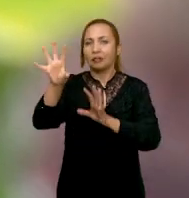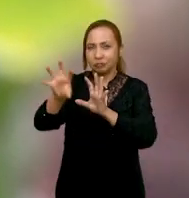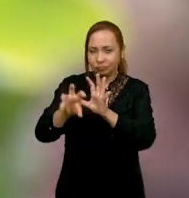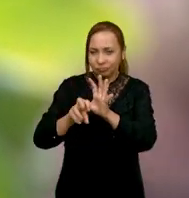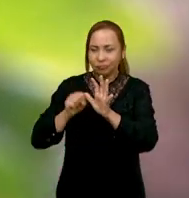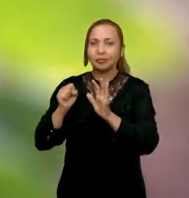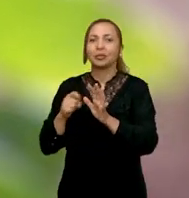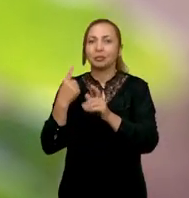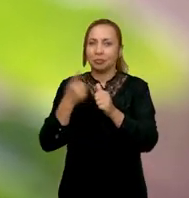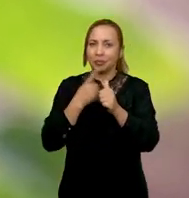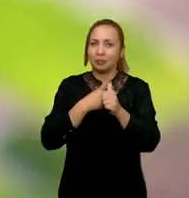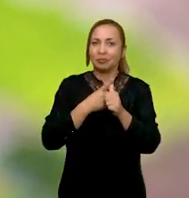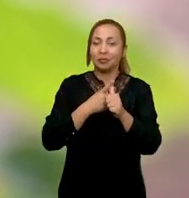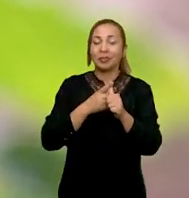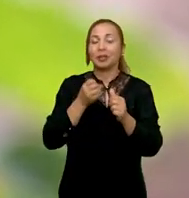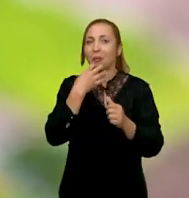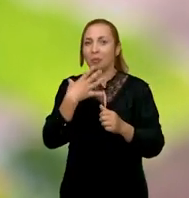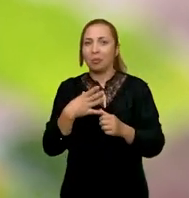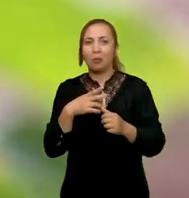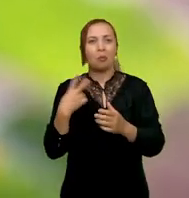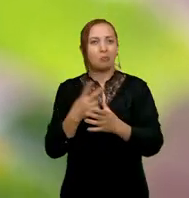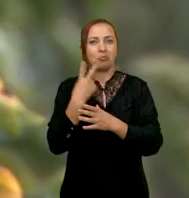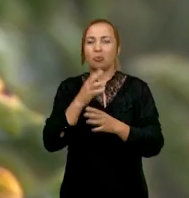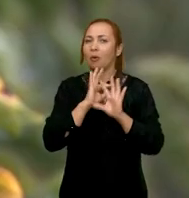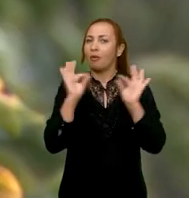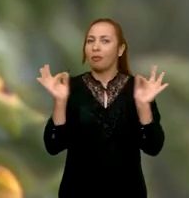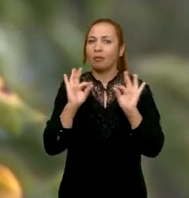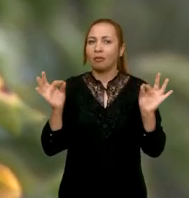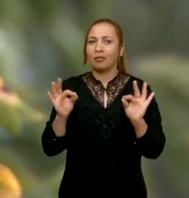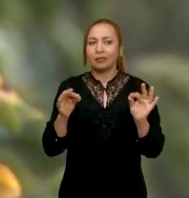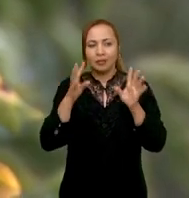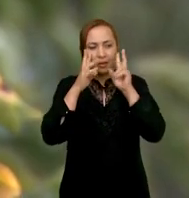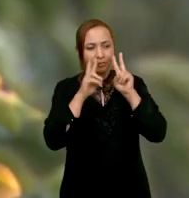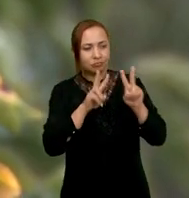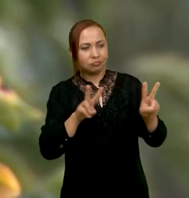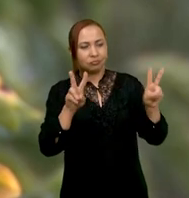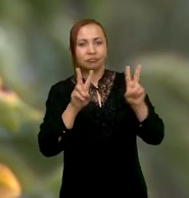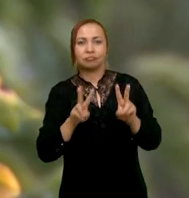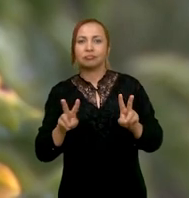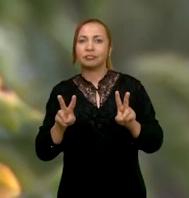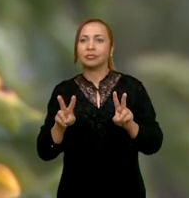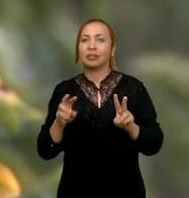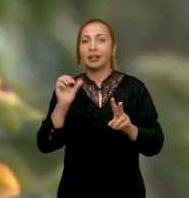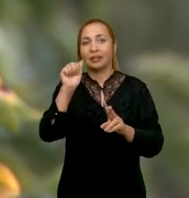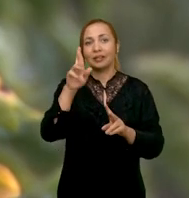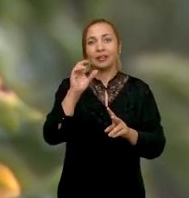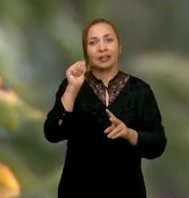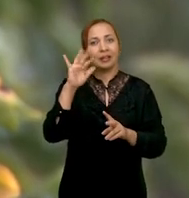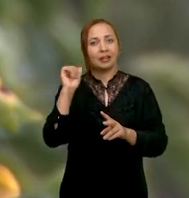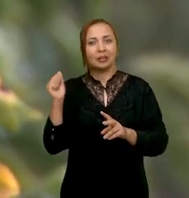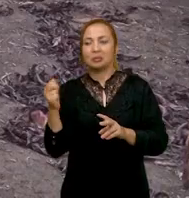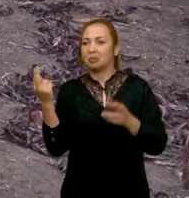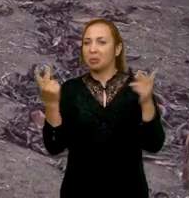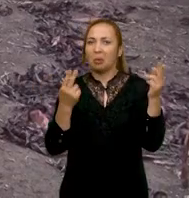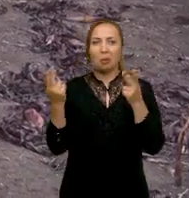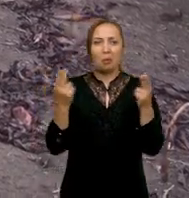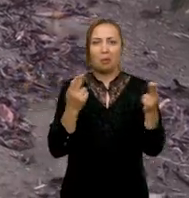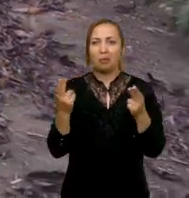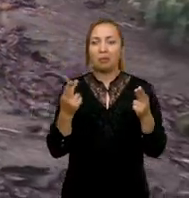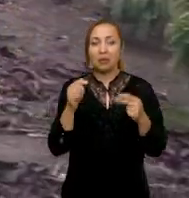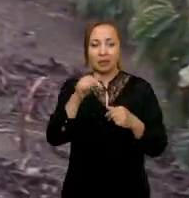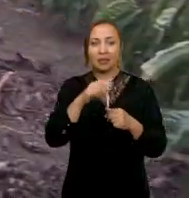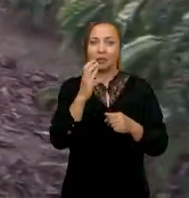nele e um desenvolvimento muito bom. está com vigor. Por coincidência, eu tenho um arábica dessa mesma idade em outra propriedade minha ali. que